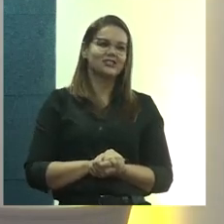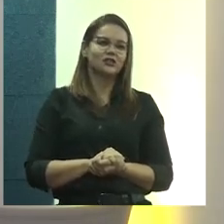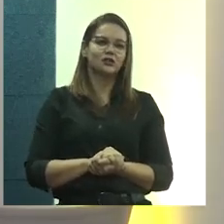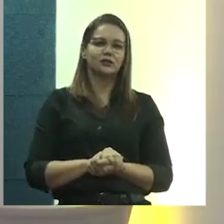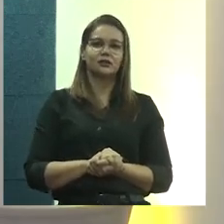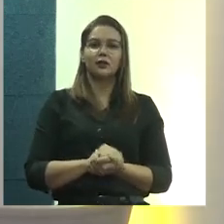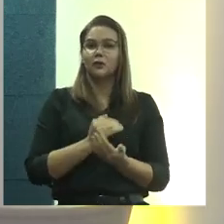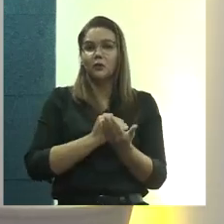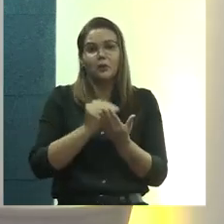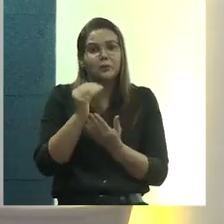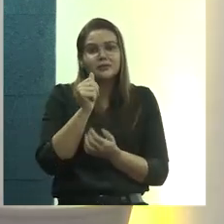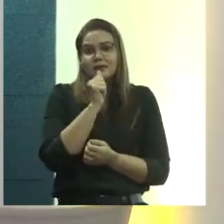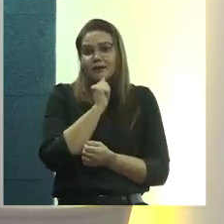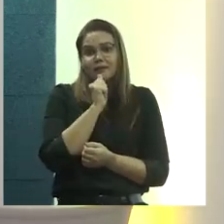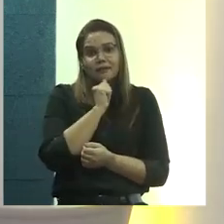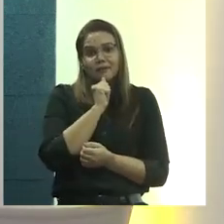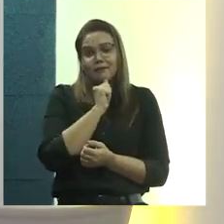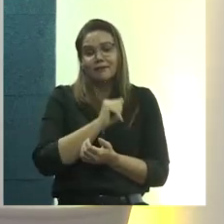Bem, nem comecei.